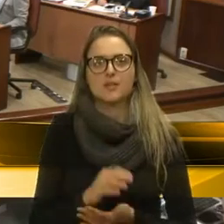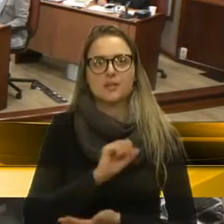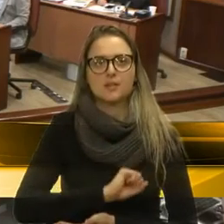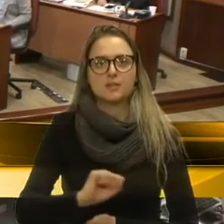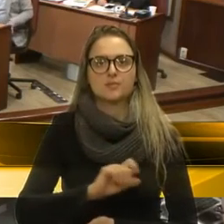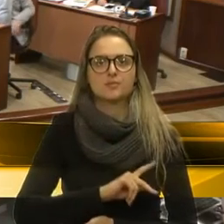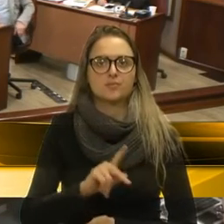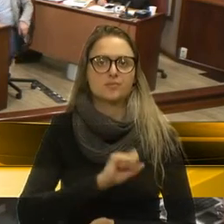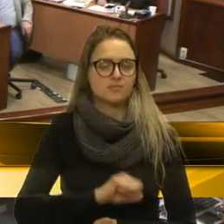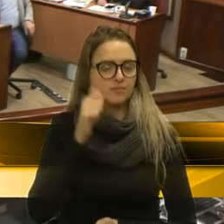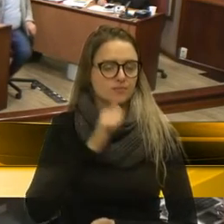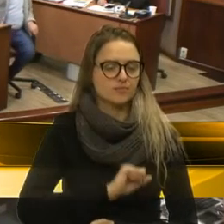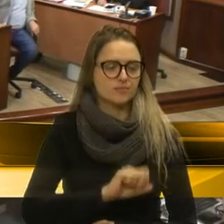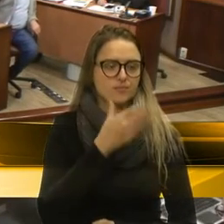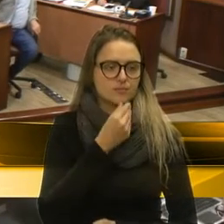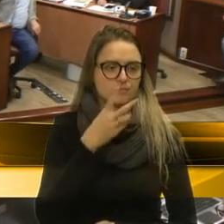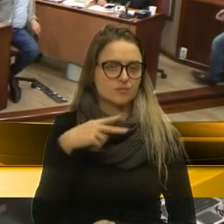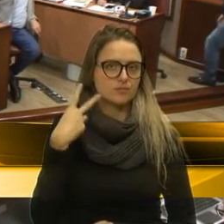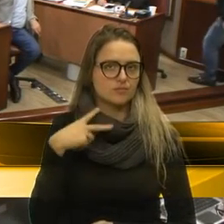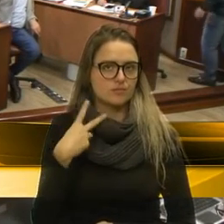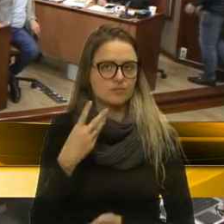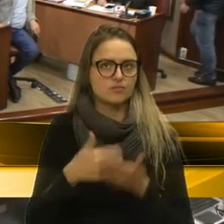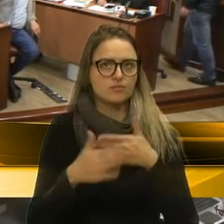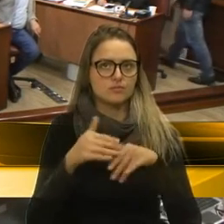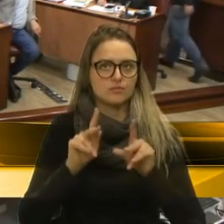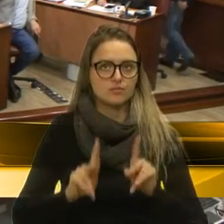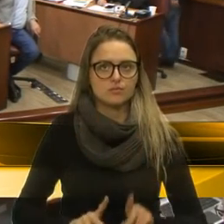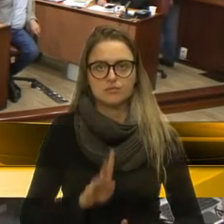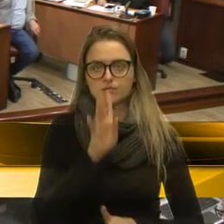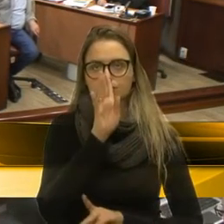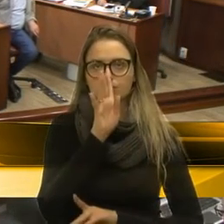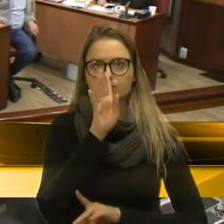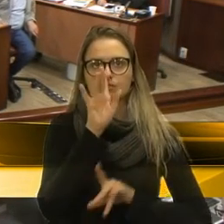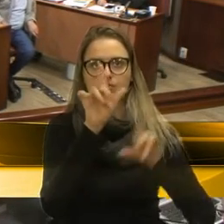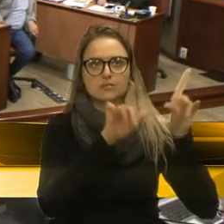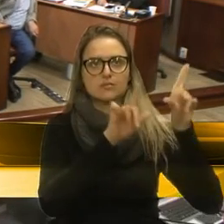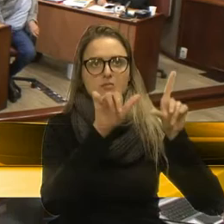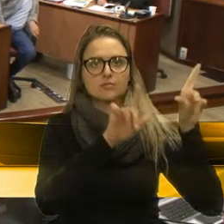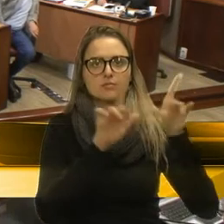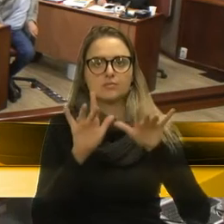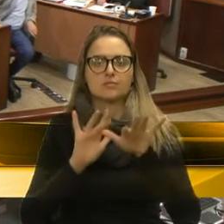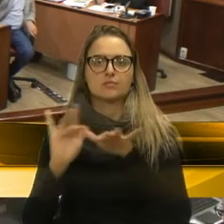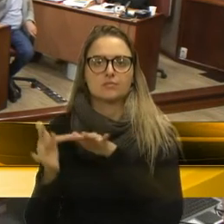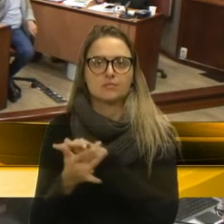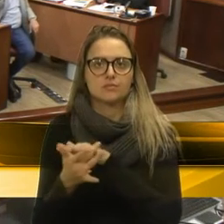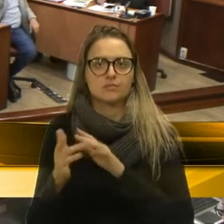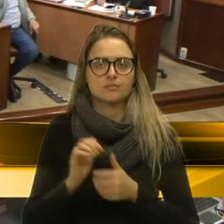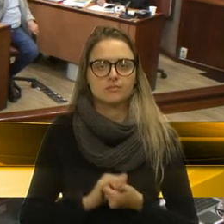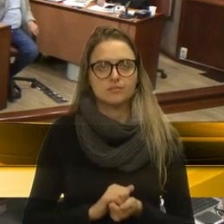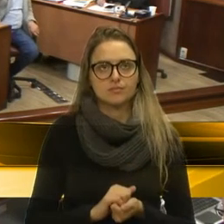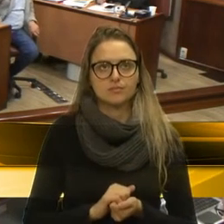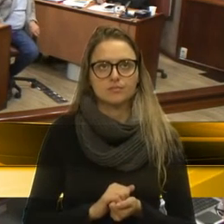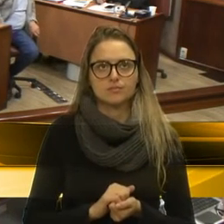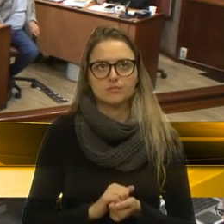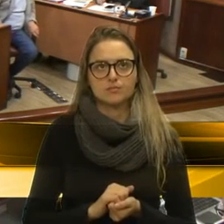Presidente, senhores vereadores, pessoal que nos acompanham através das redes sociais, TV Câmara,